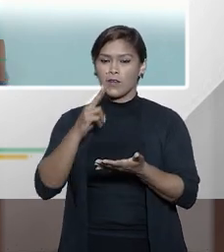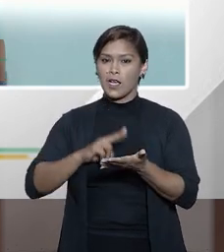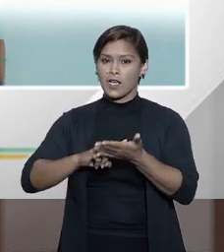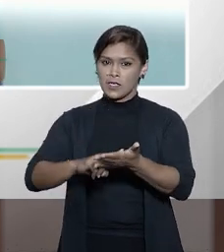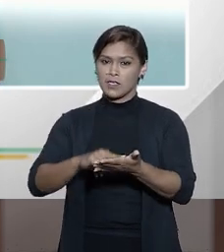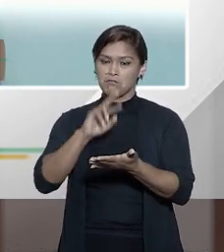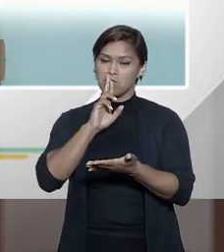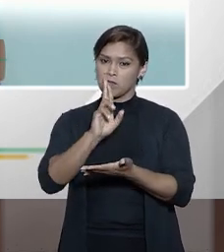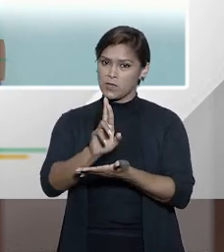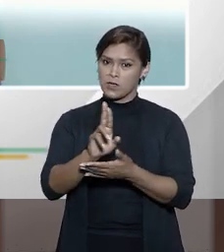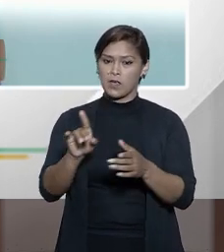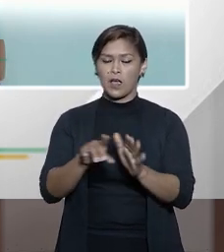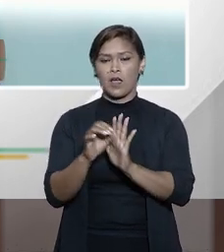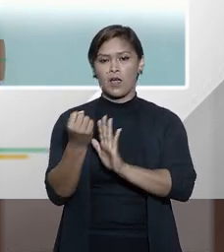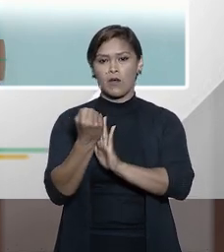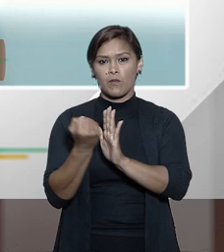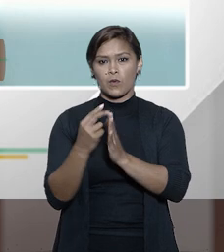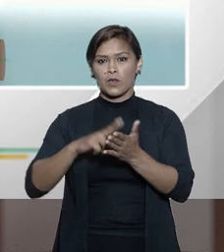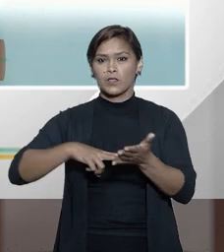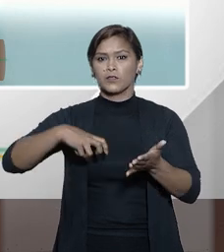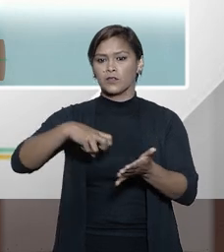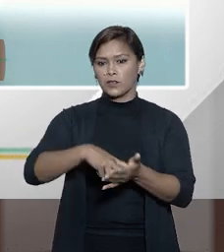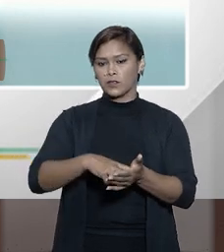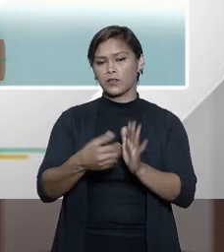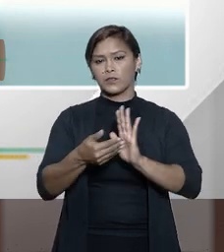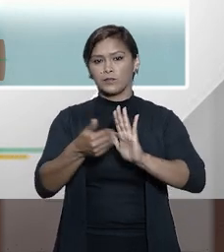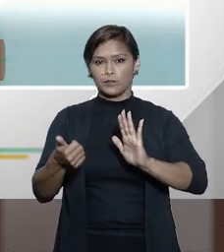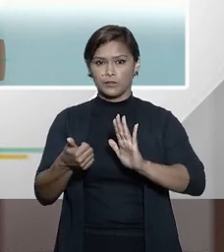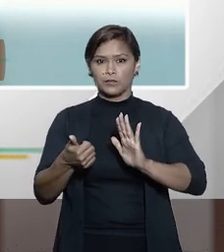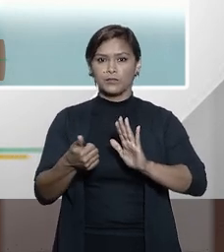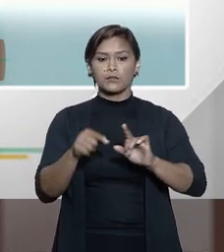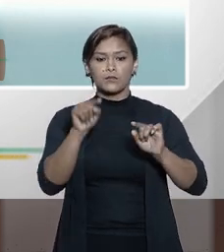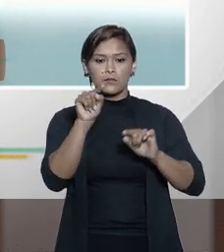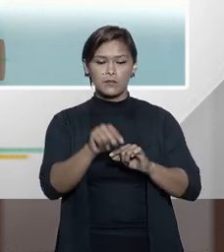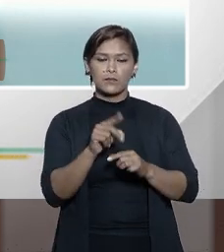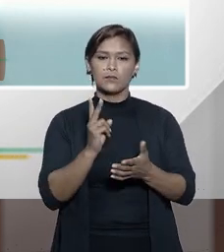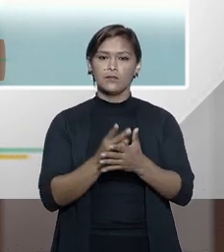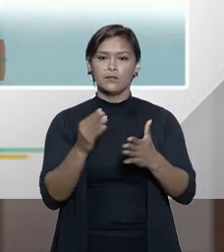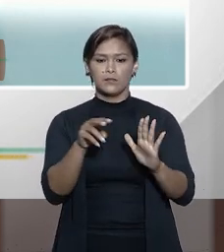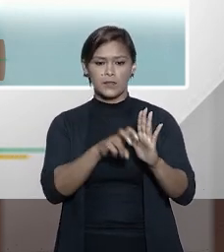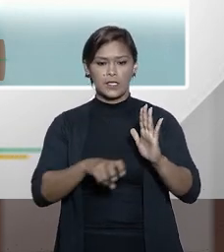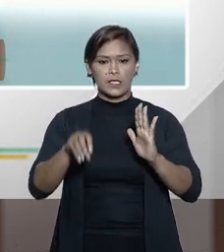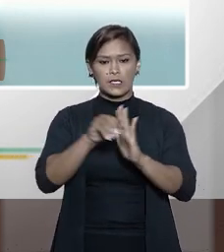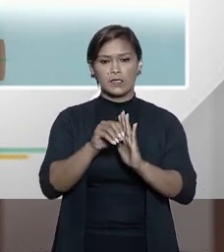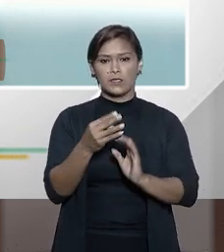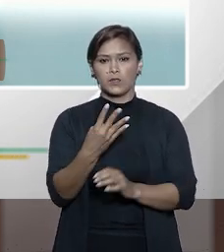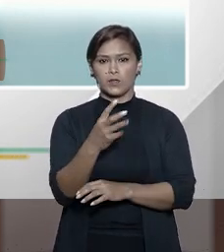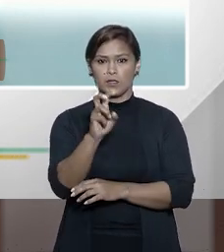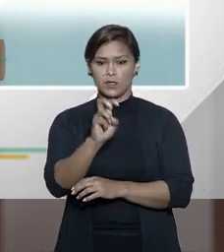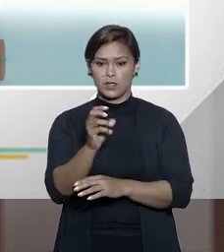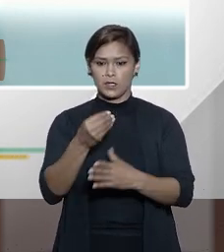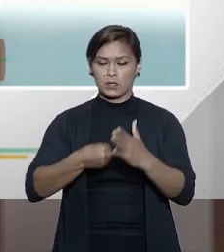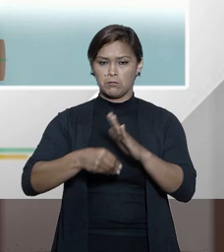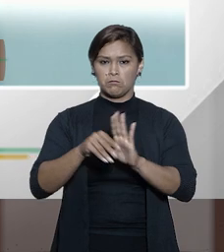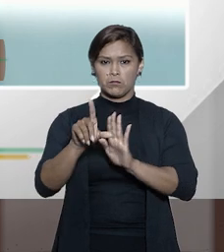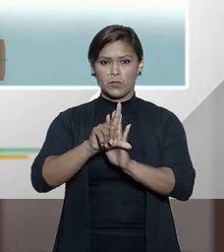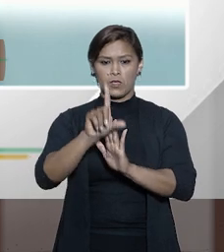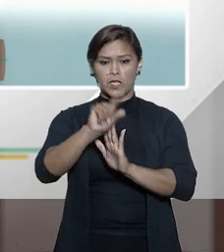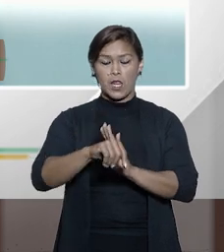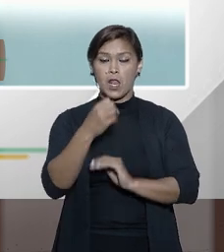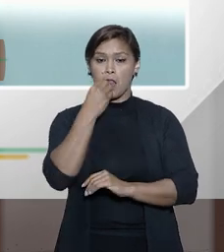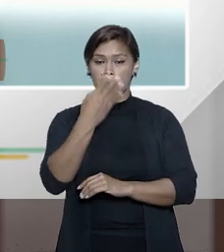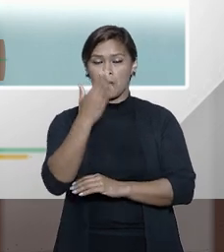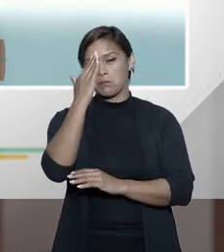rogatórias, a homologação de sentença e a extradição. E aí, pela emenda constitucional 45, se entendeu